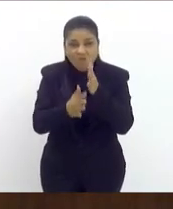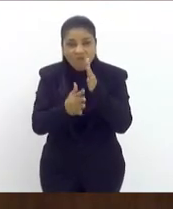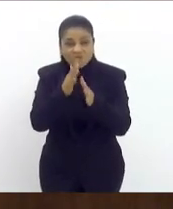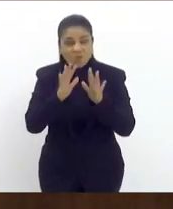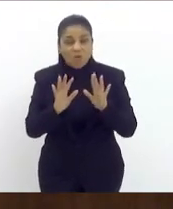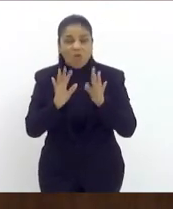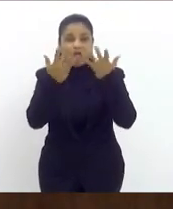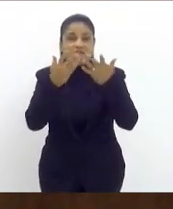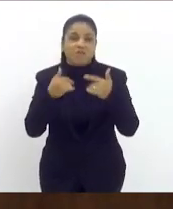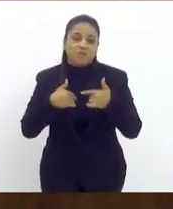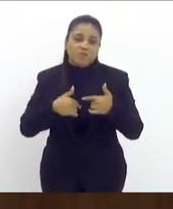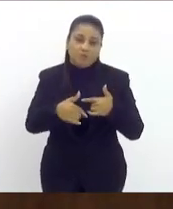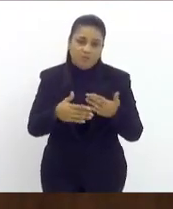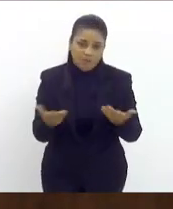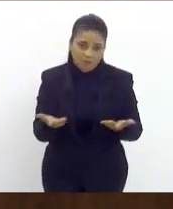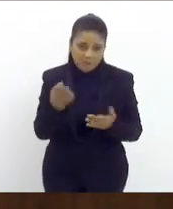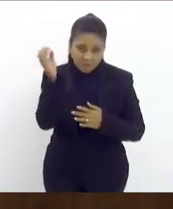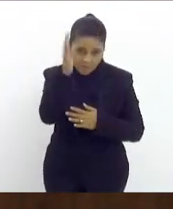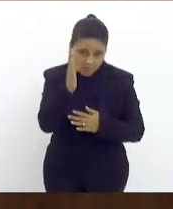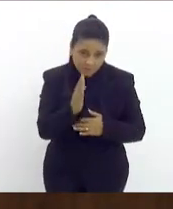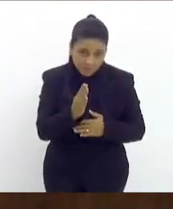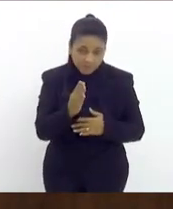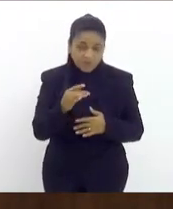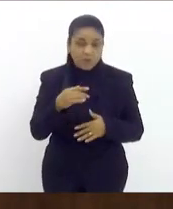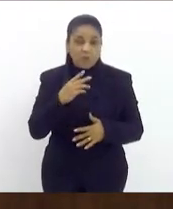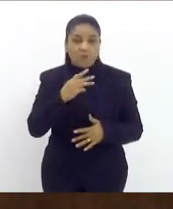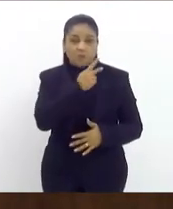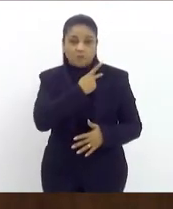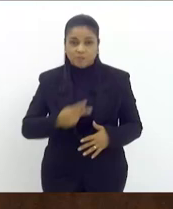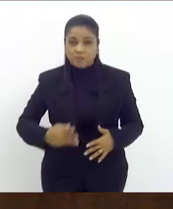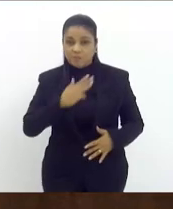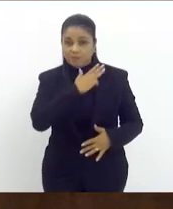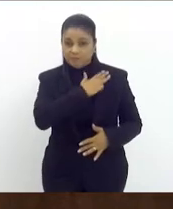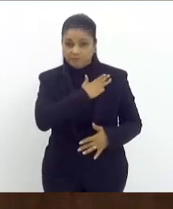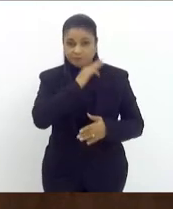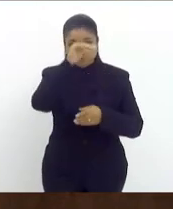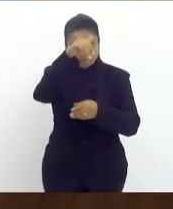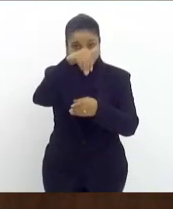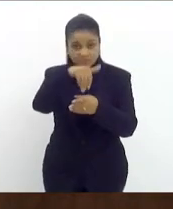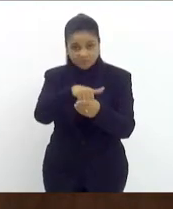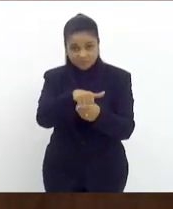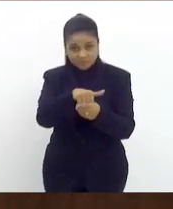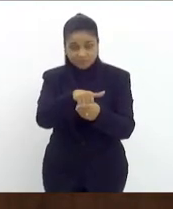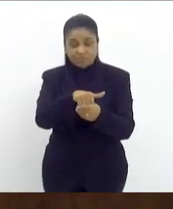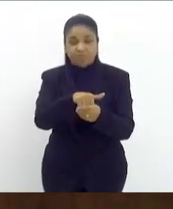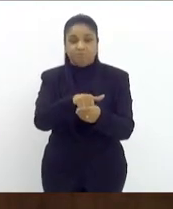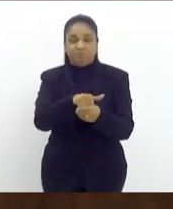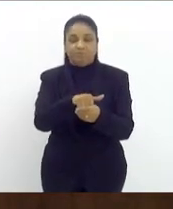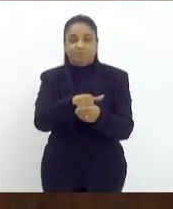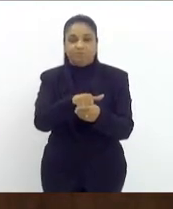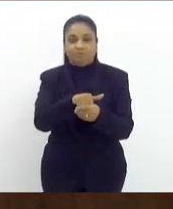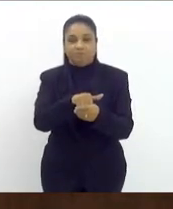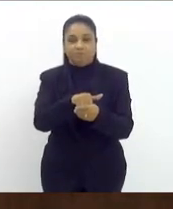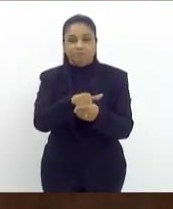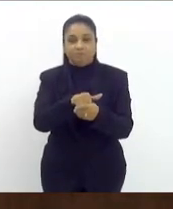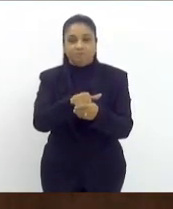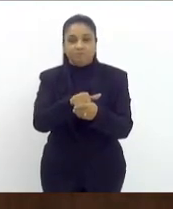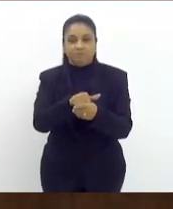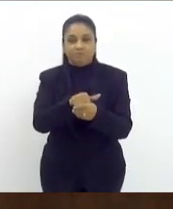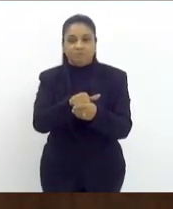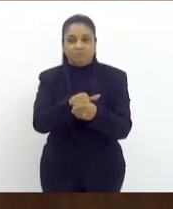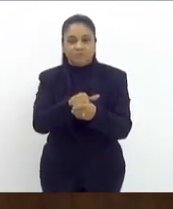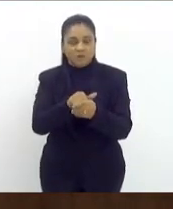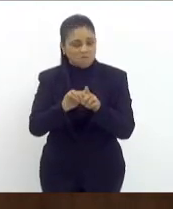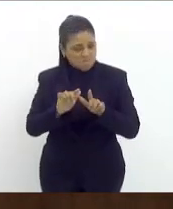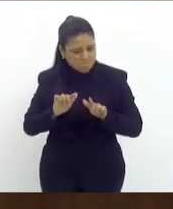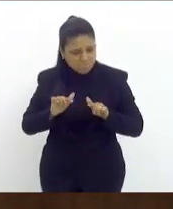recentes em nosso país o presidente Lula que foi eleito com grande legitimidade enfrentando o que teve